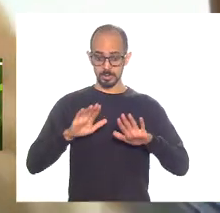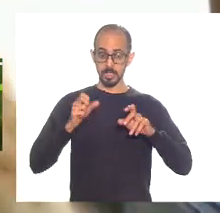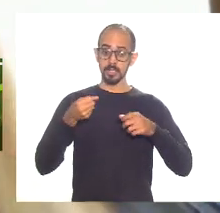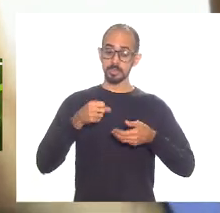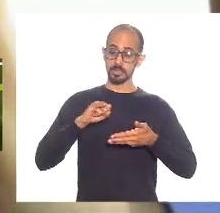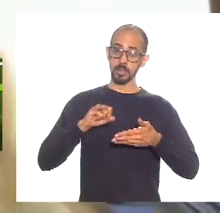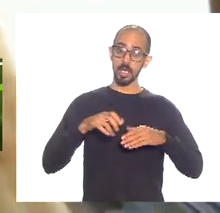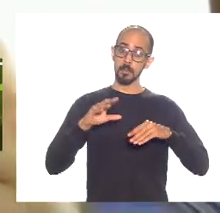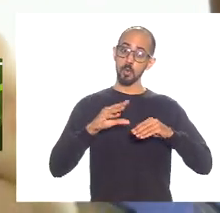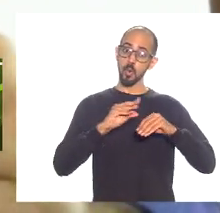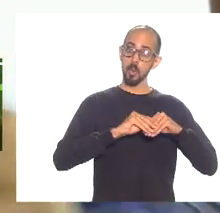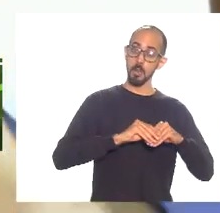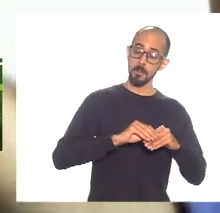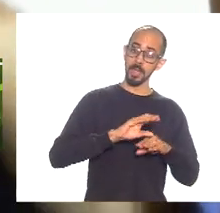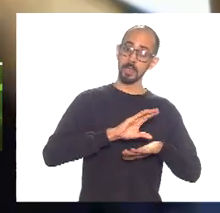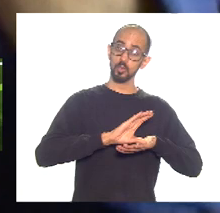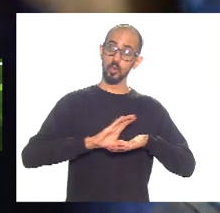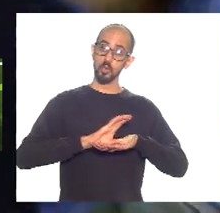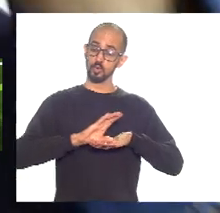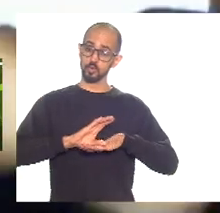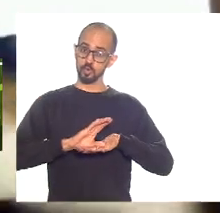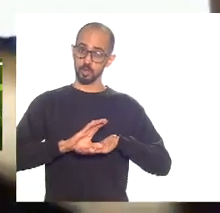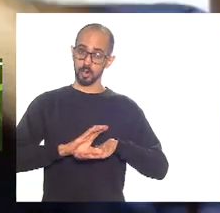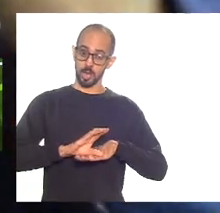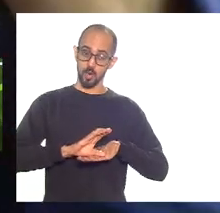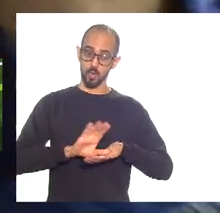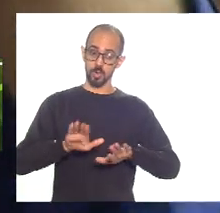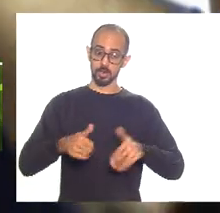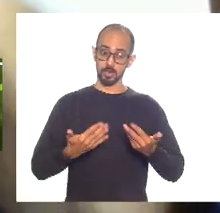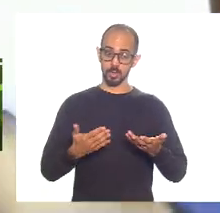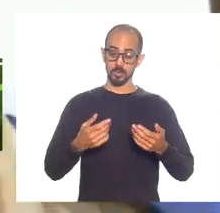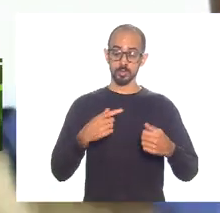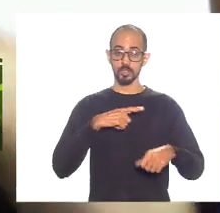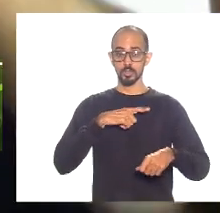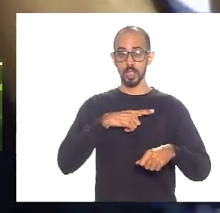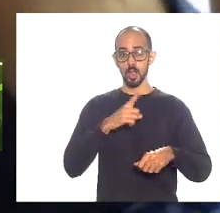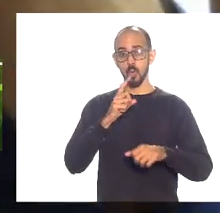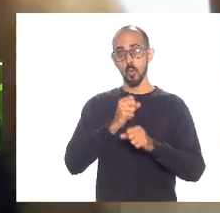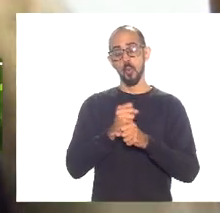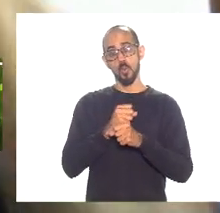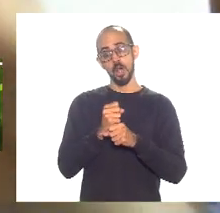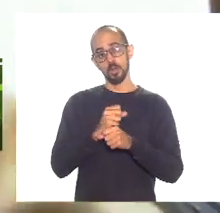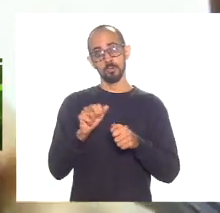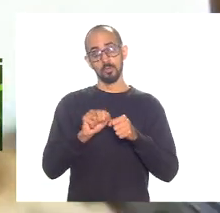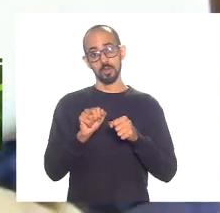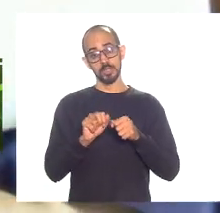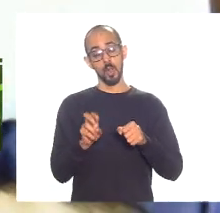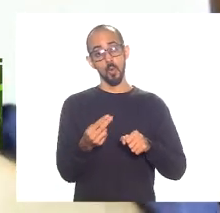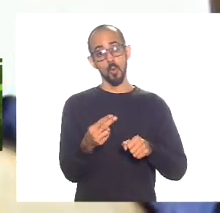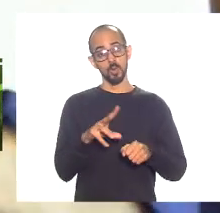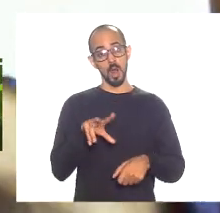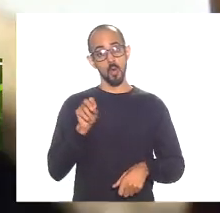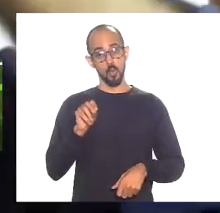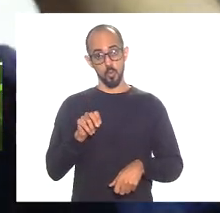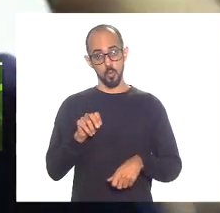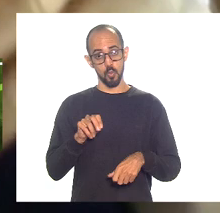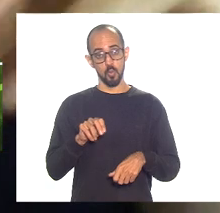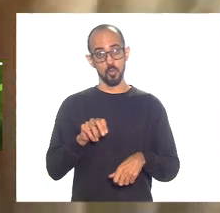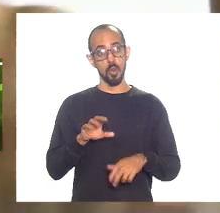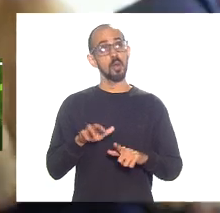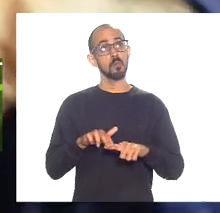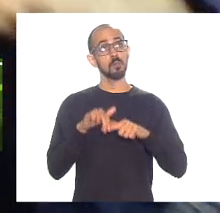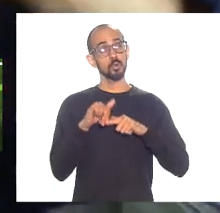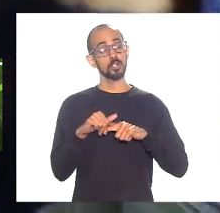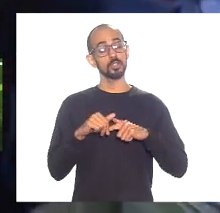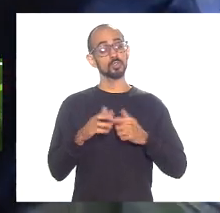essa é medida para ter até um ano para fazê-lo ou não por isso que é o primeiro adesão prévia